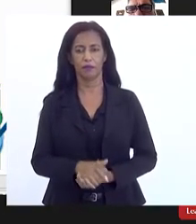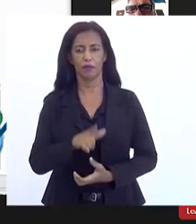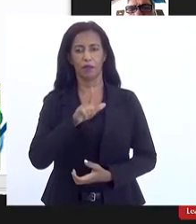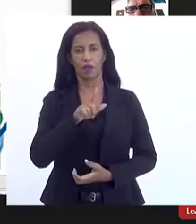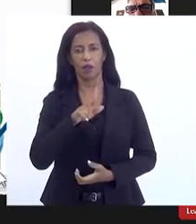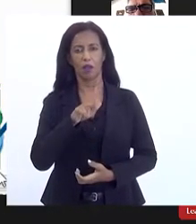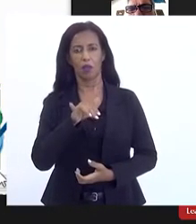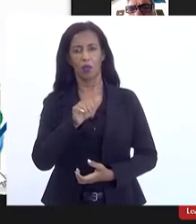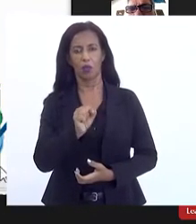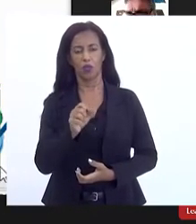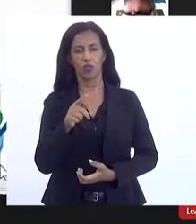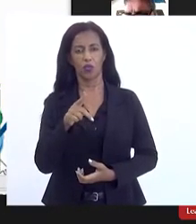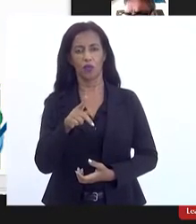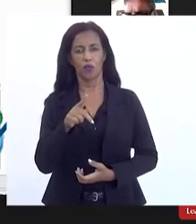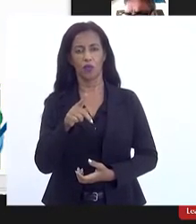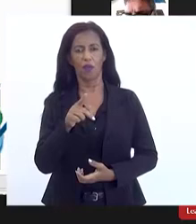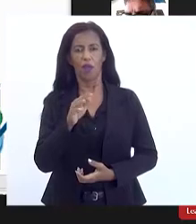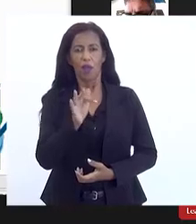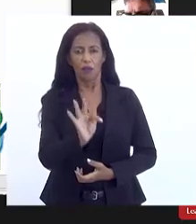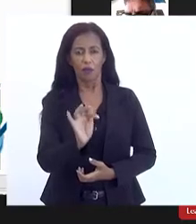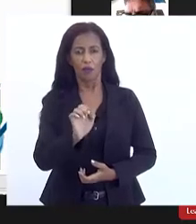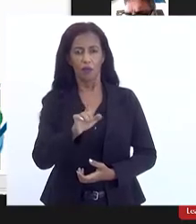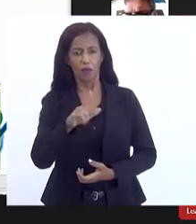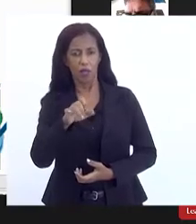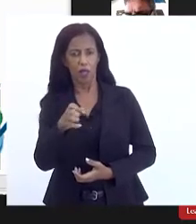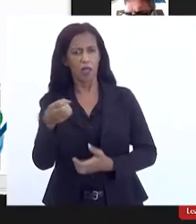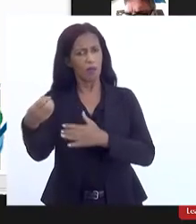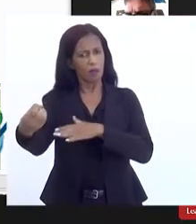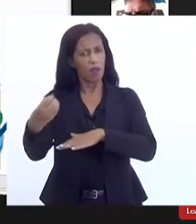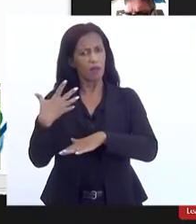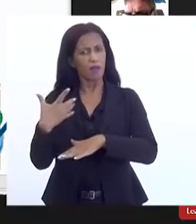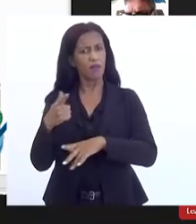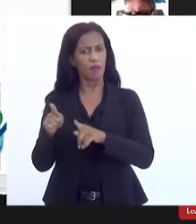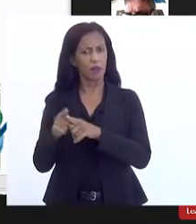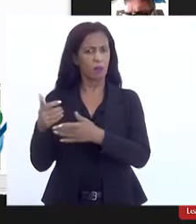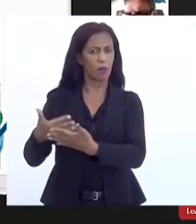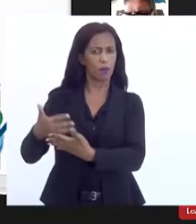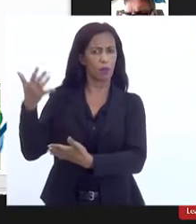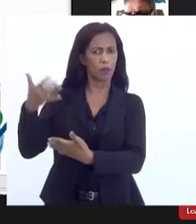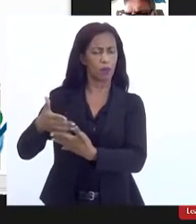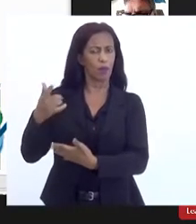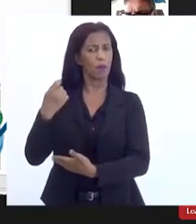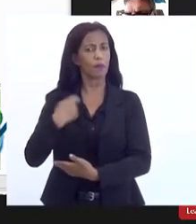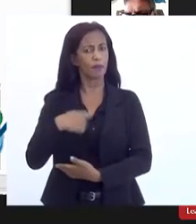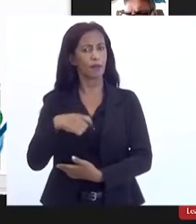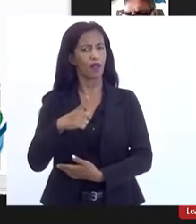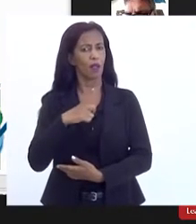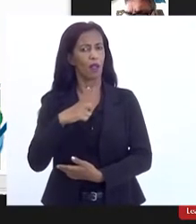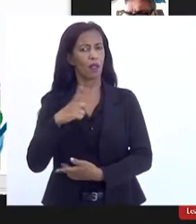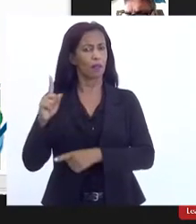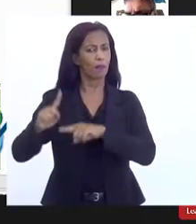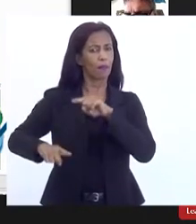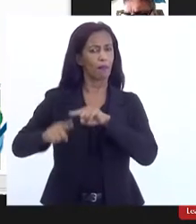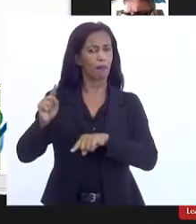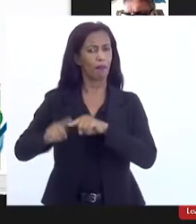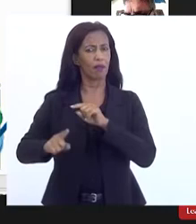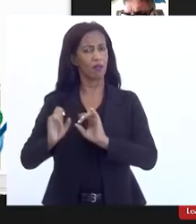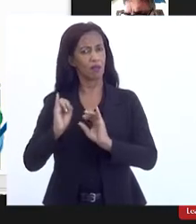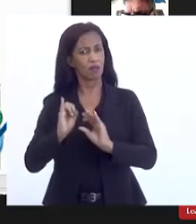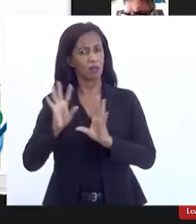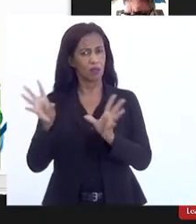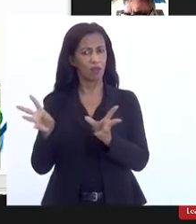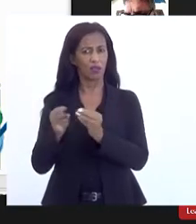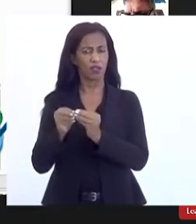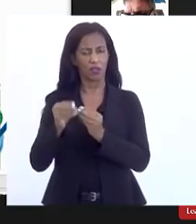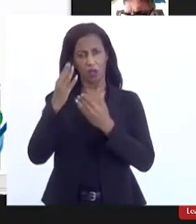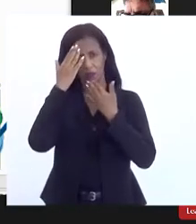Felipe que nos envie por favor essa exposição também é importante que a gente tenha esses materiais se puder fechar